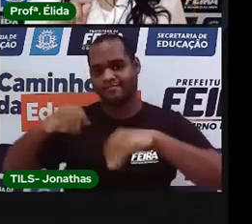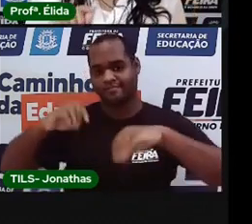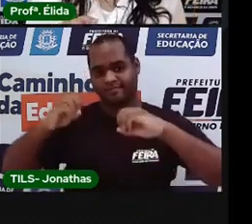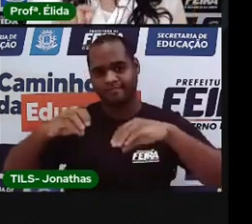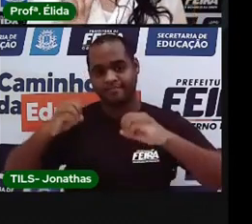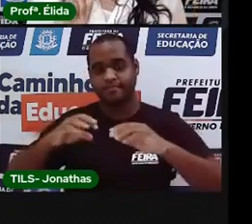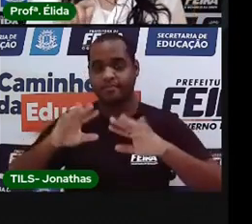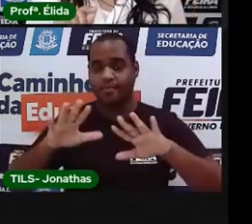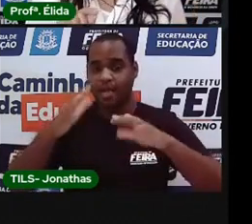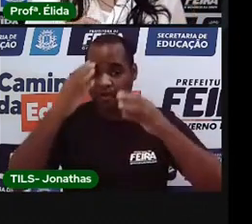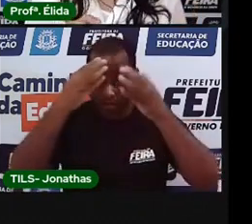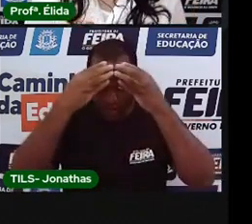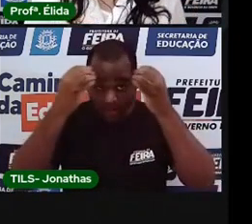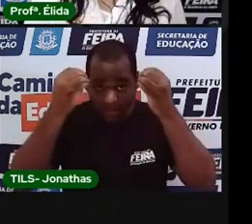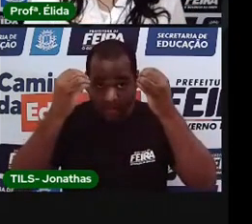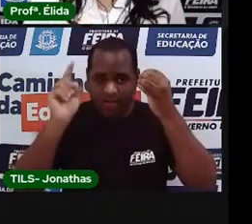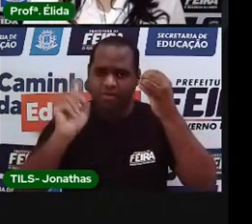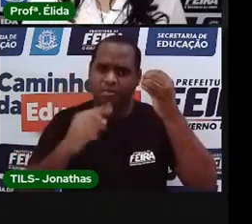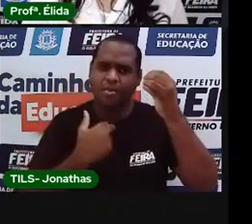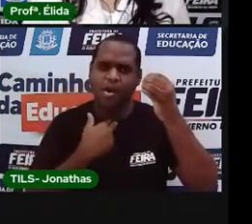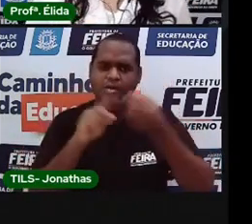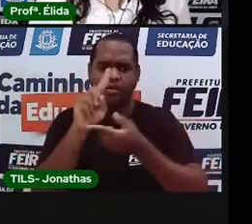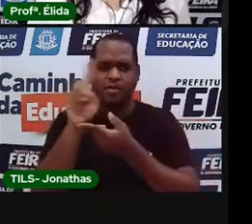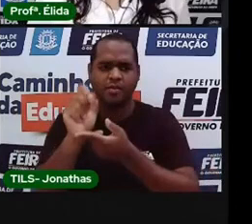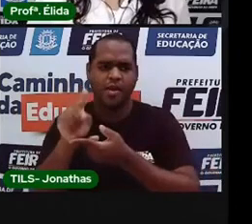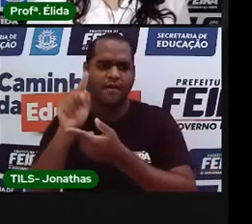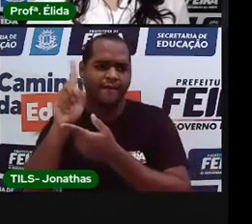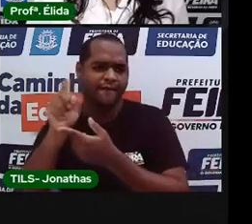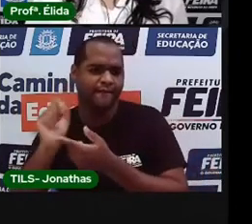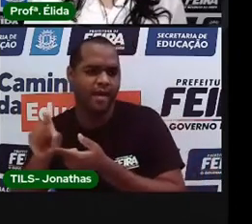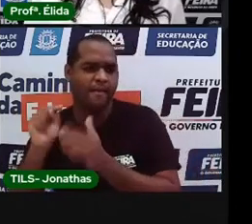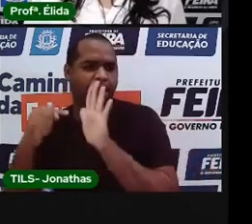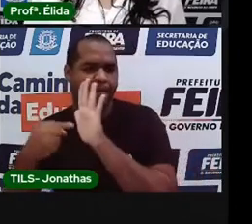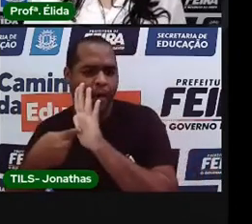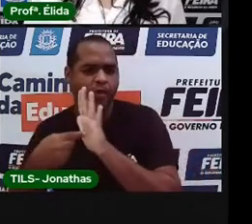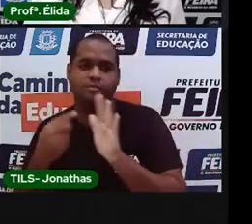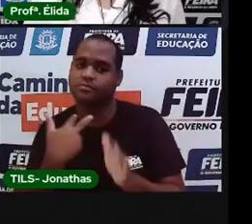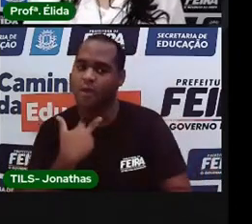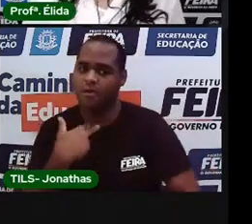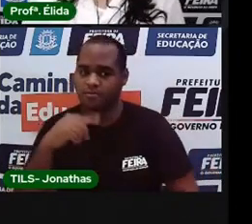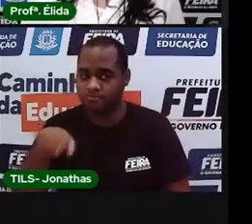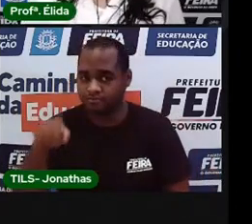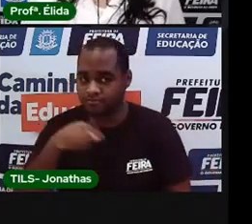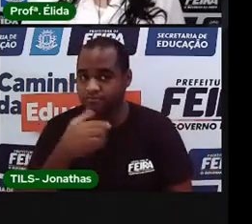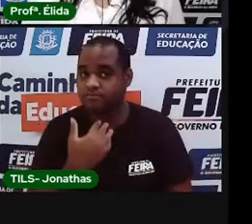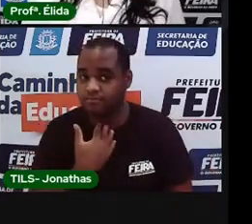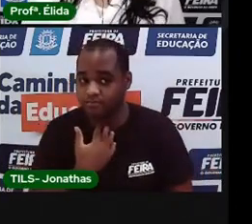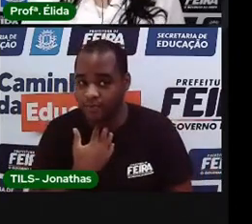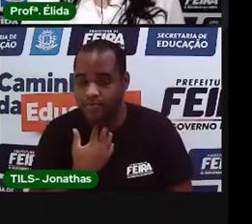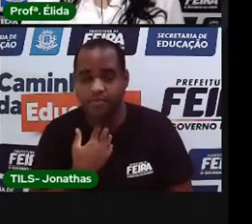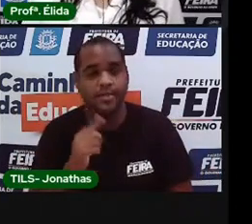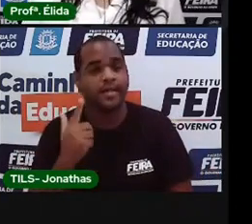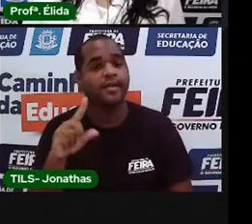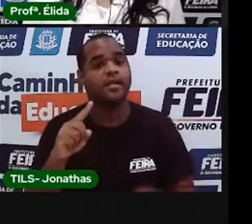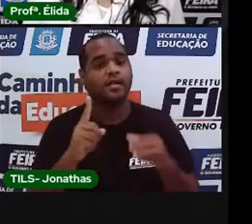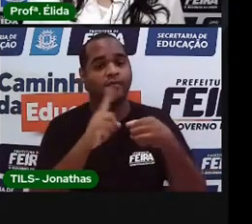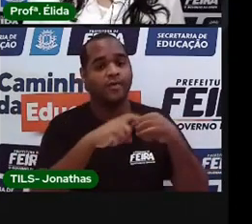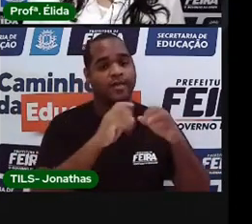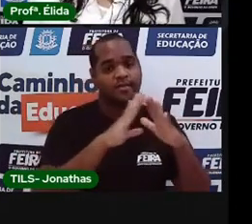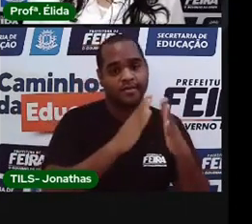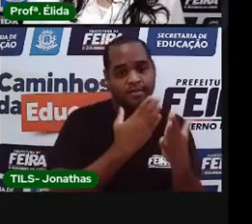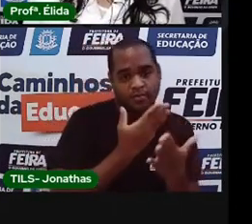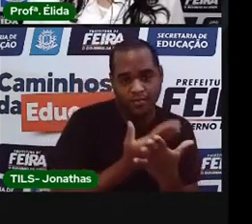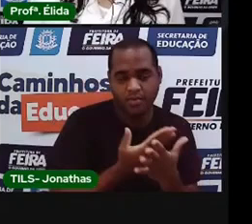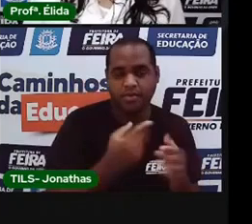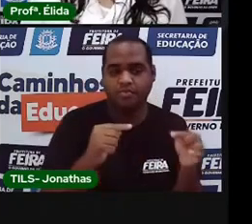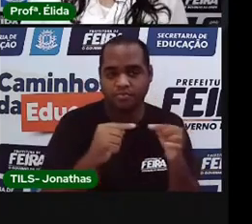Não esqueça o sinal de pontuação. Outra coisa, Esse bilhete deve voltar para a escola Junto